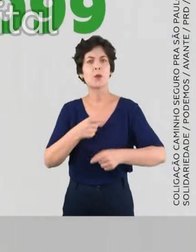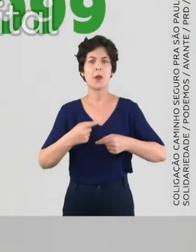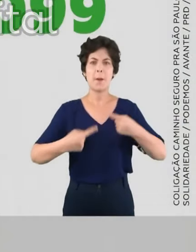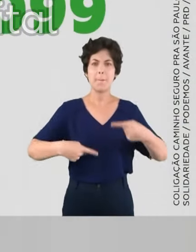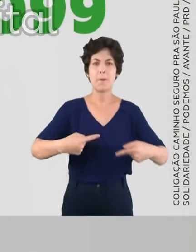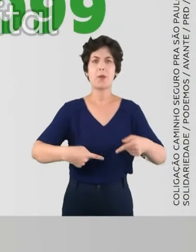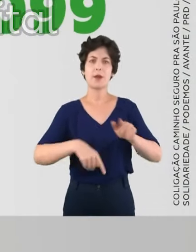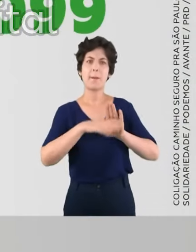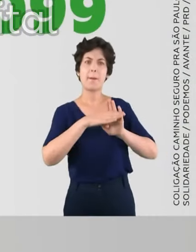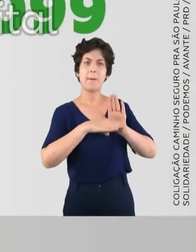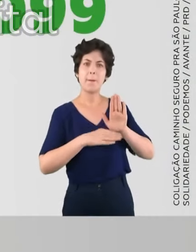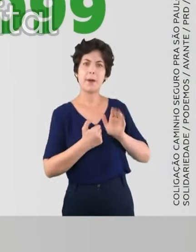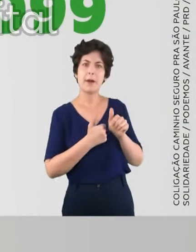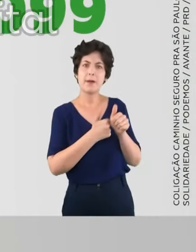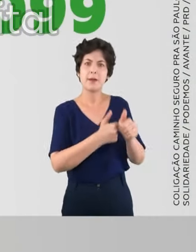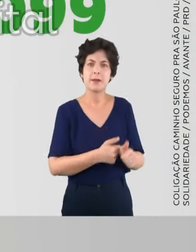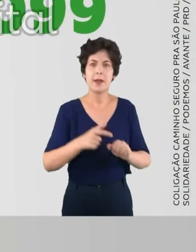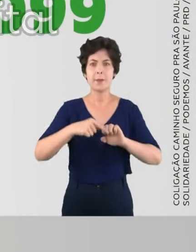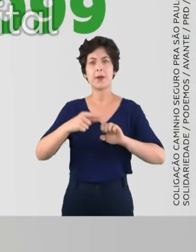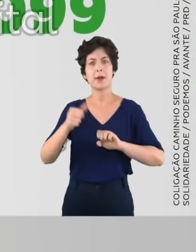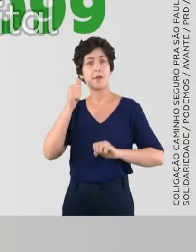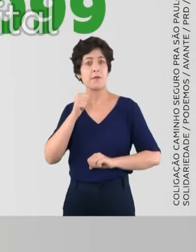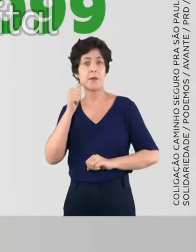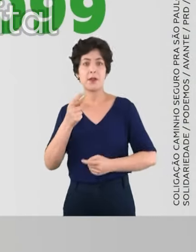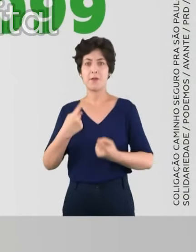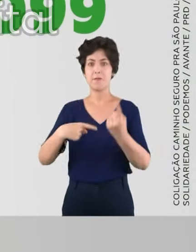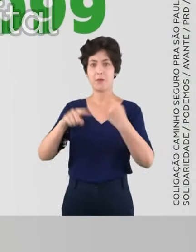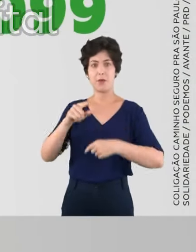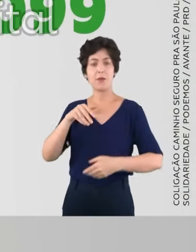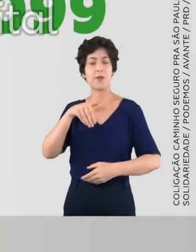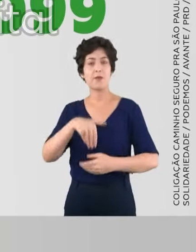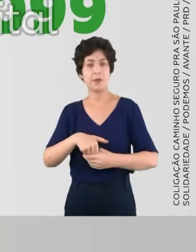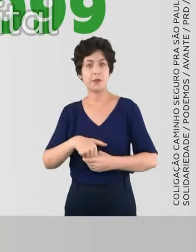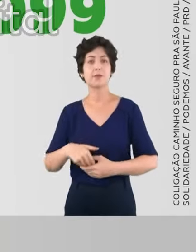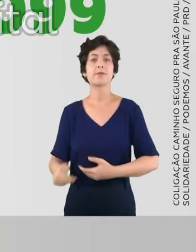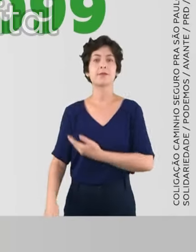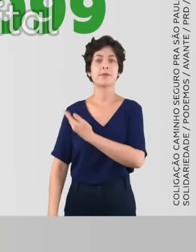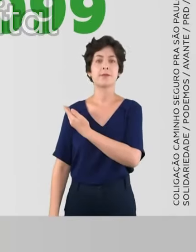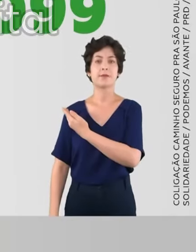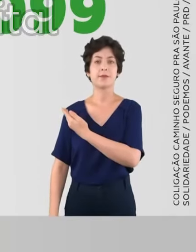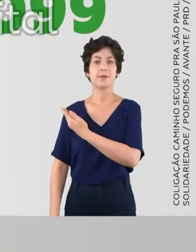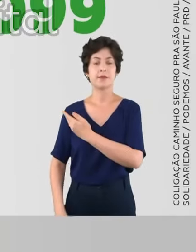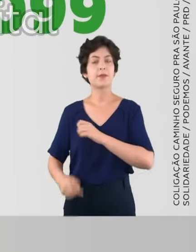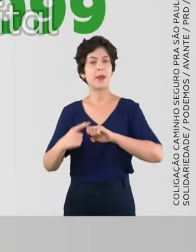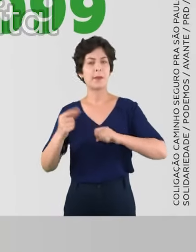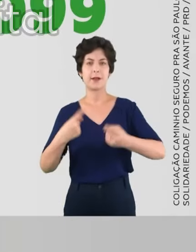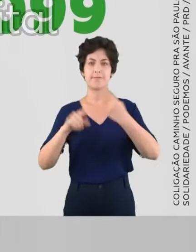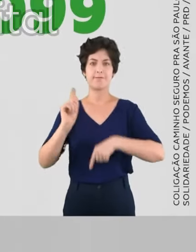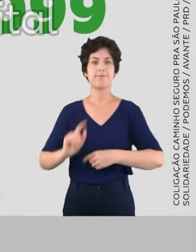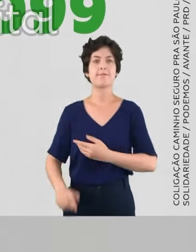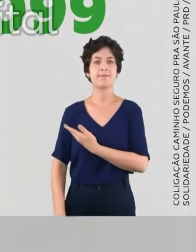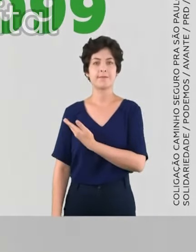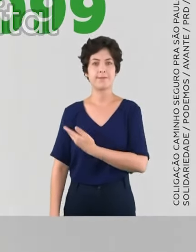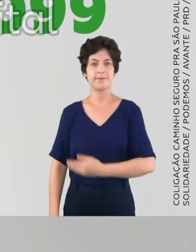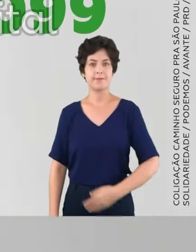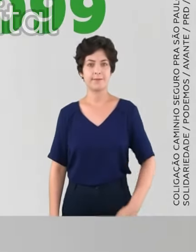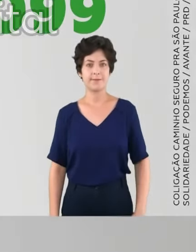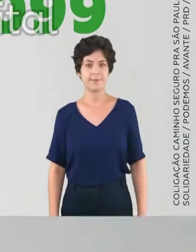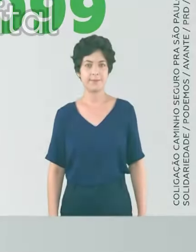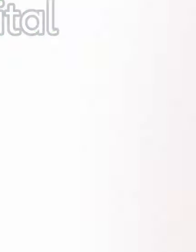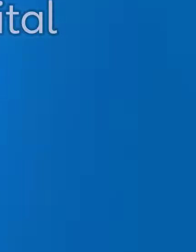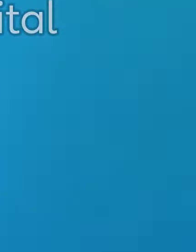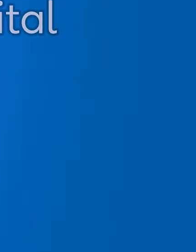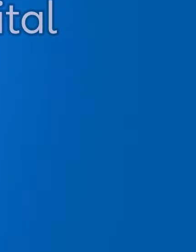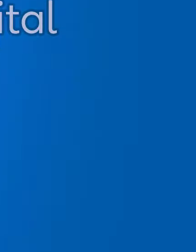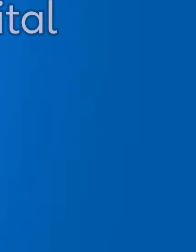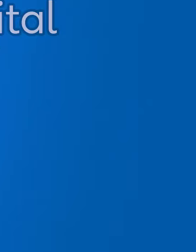Giardina. Vou lutar por políticas públicas que apoiam empreendedorismo feminino. Vote para a vereadora 70099. Empreender para